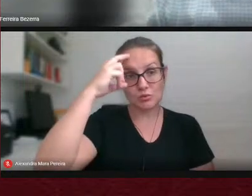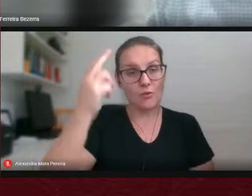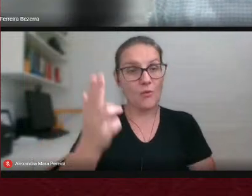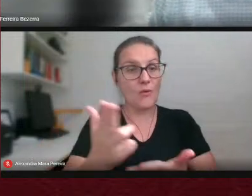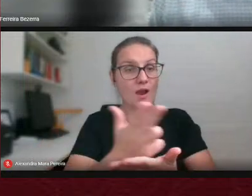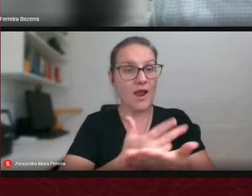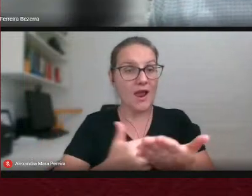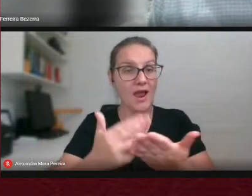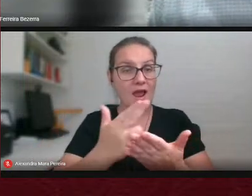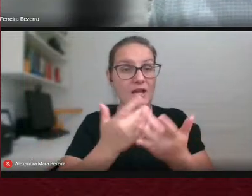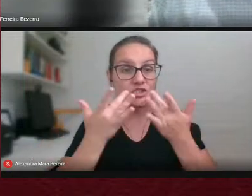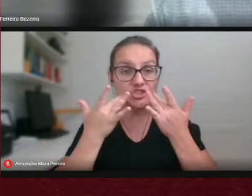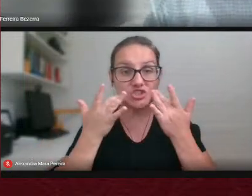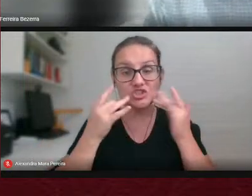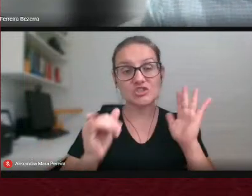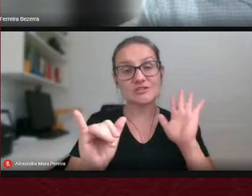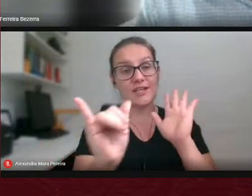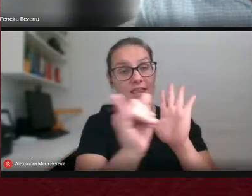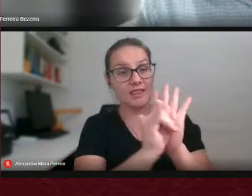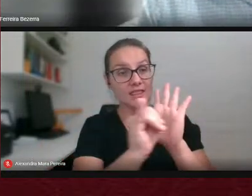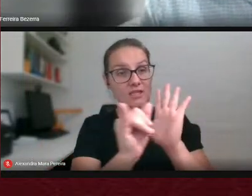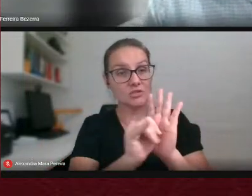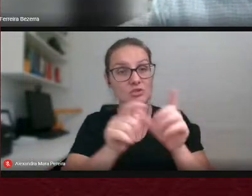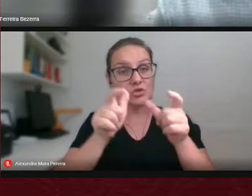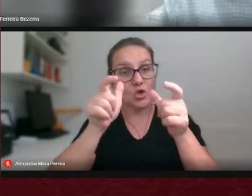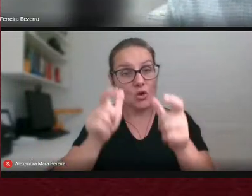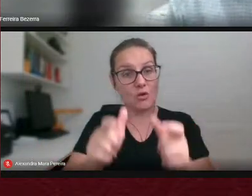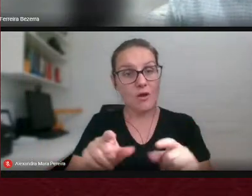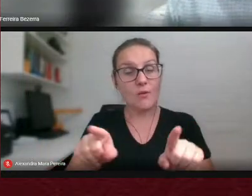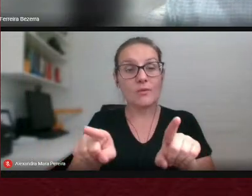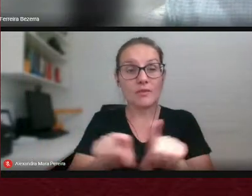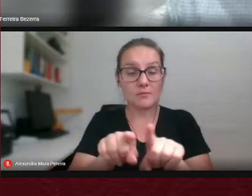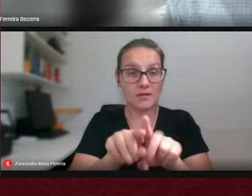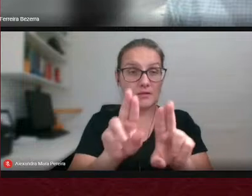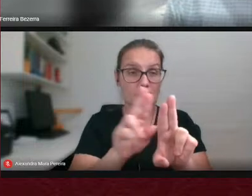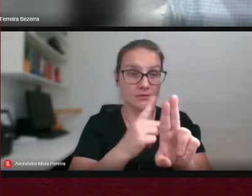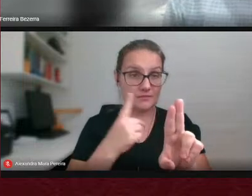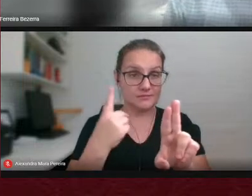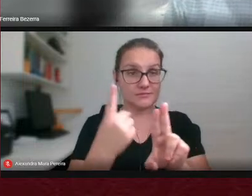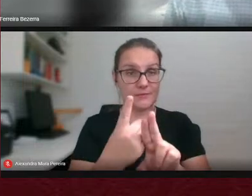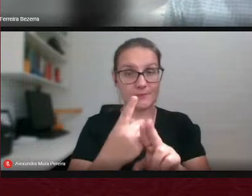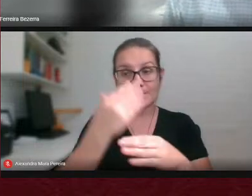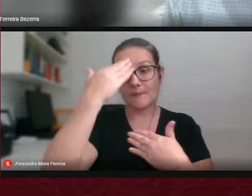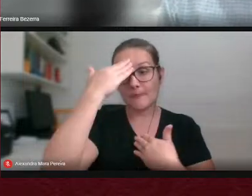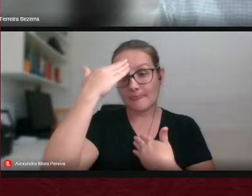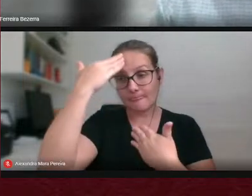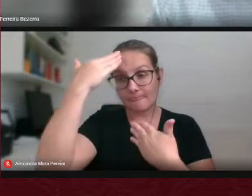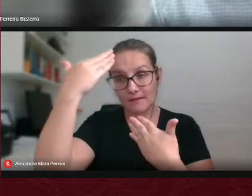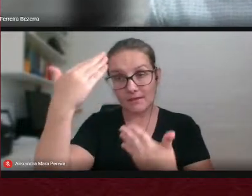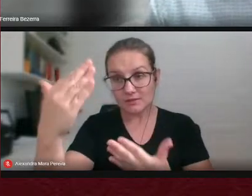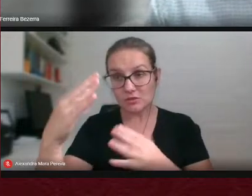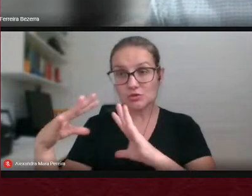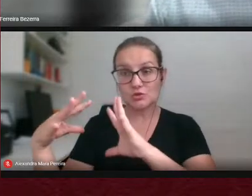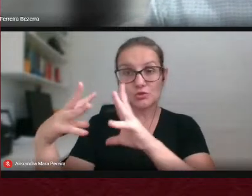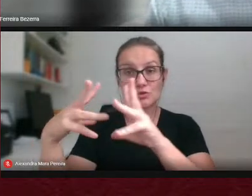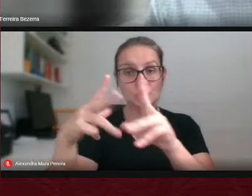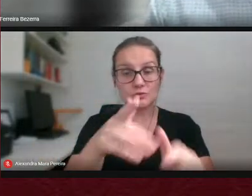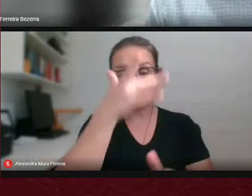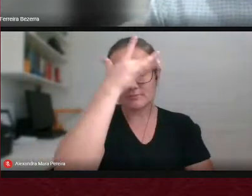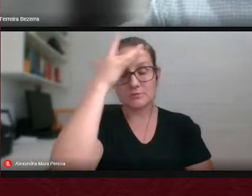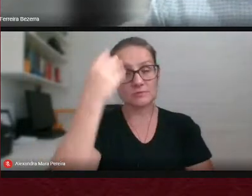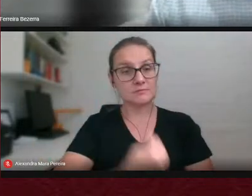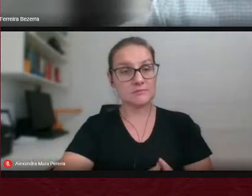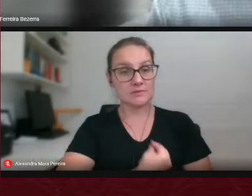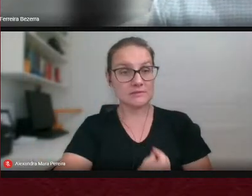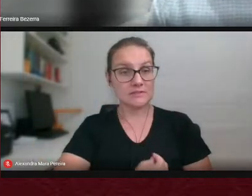a nossa identidade regional e local enquanto UFGD eu agradeço a disponibilidade dos autores das